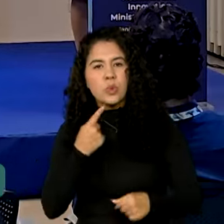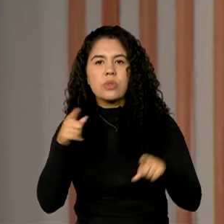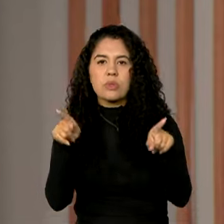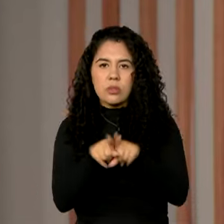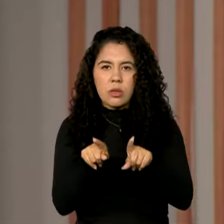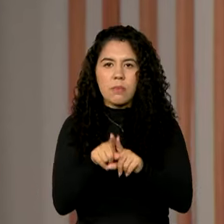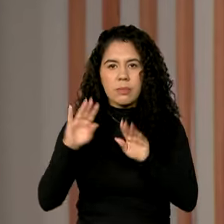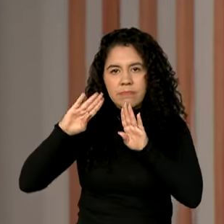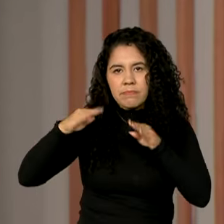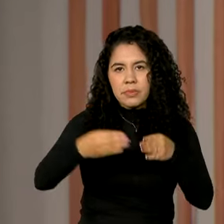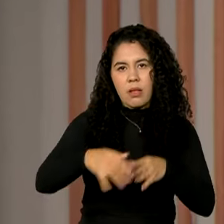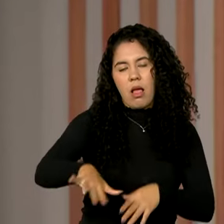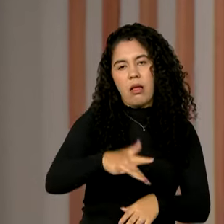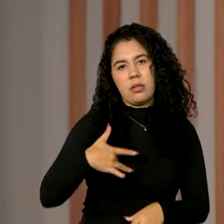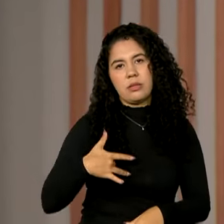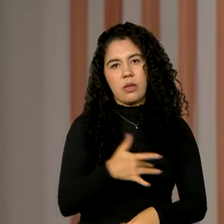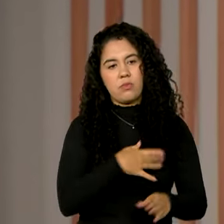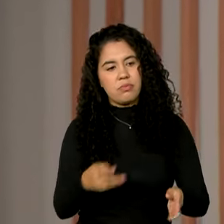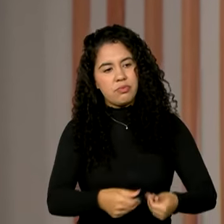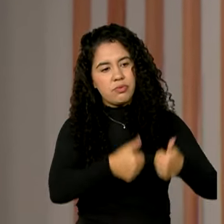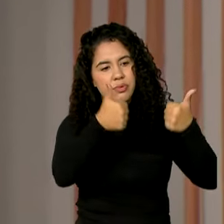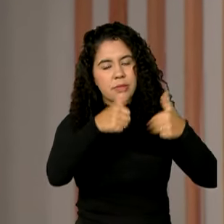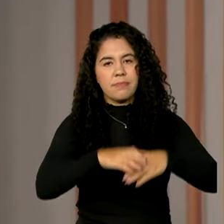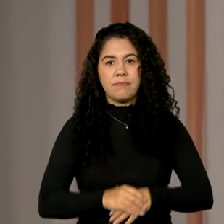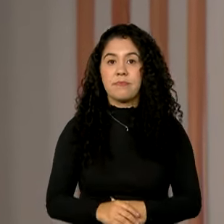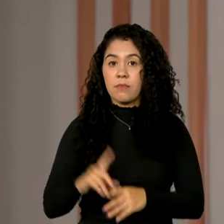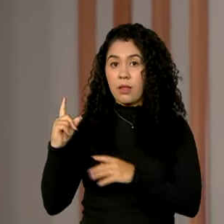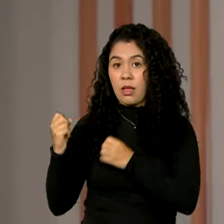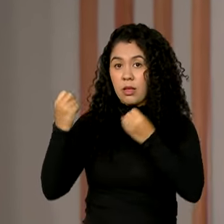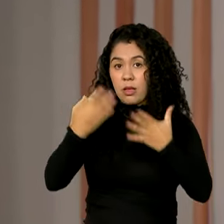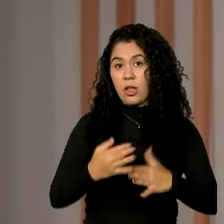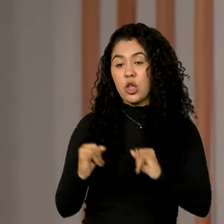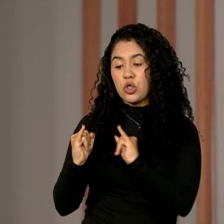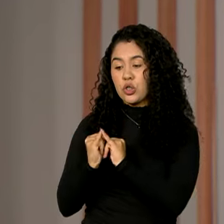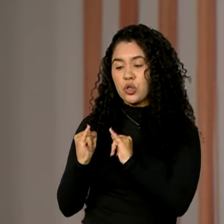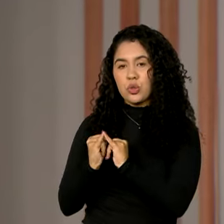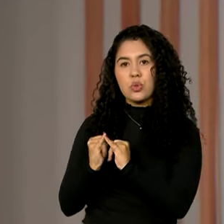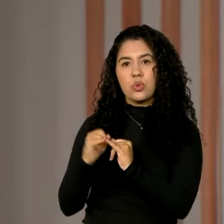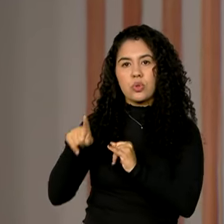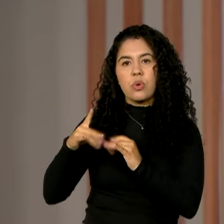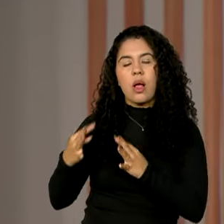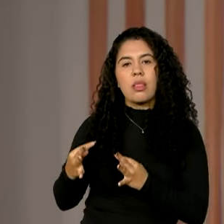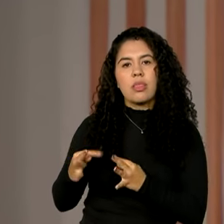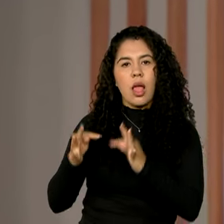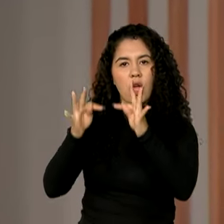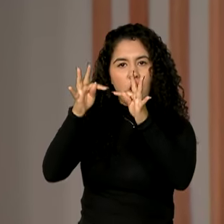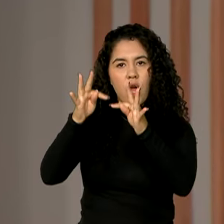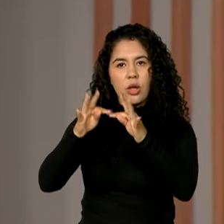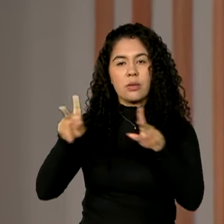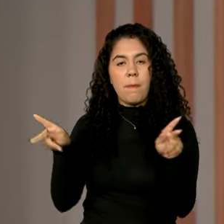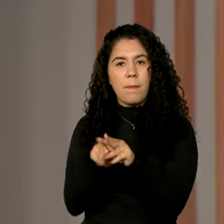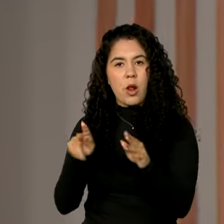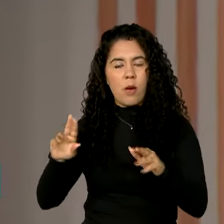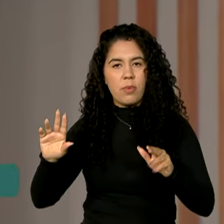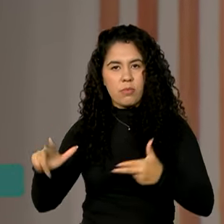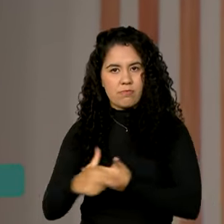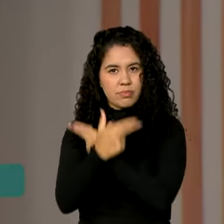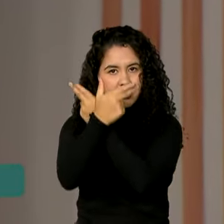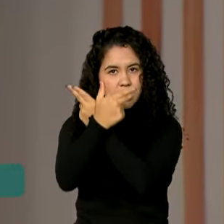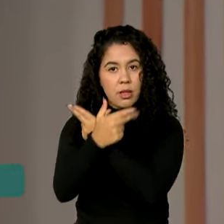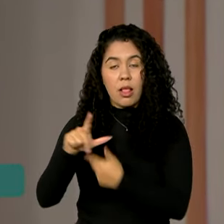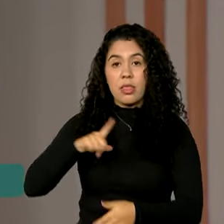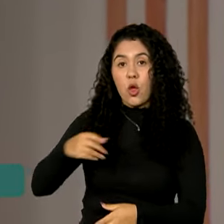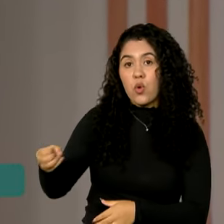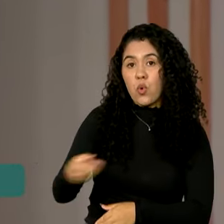saúde. O Instituto Tecnológico de Aeronáutica, o ITA, ganhou um novo campus no Ceará,